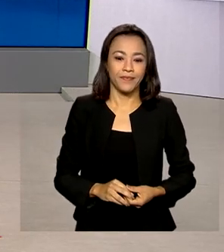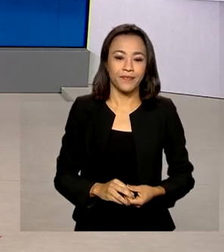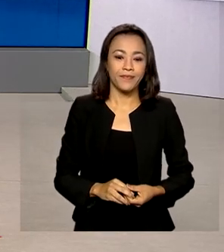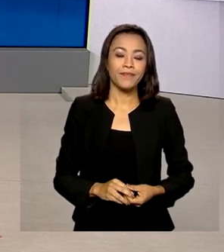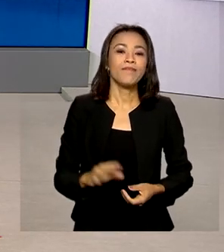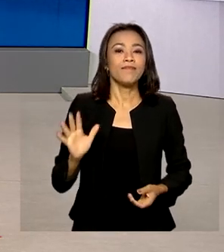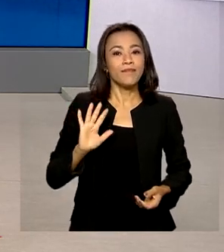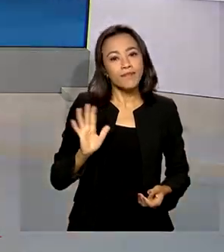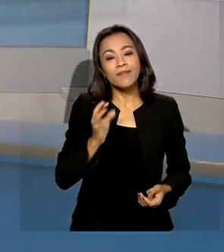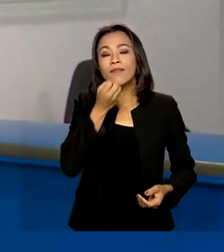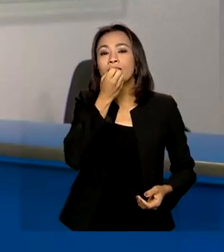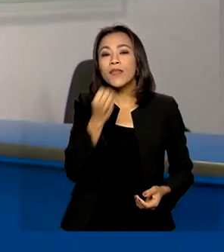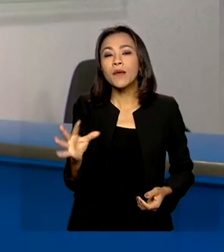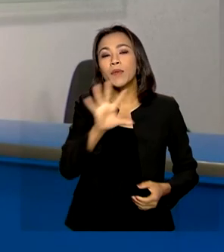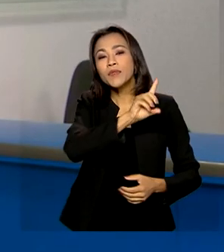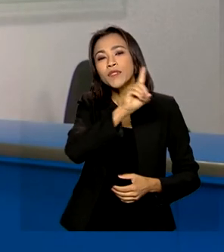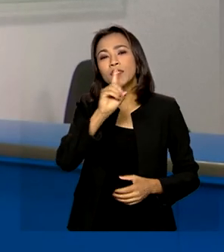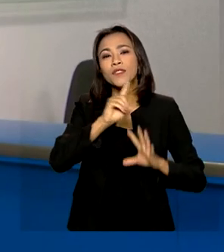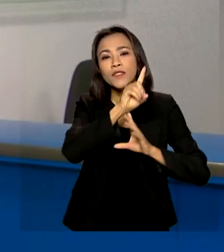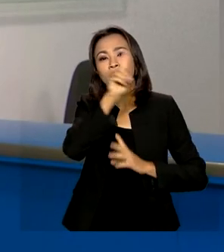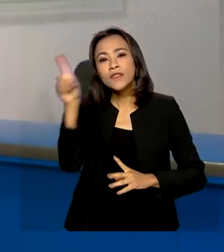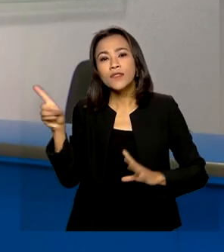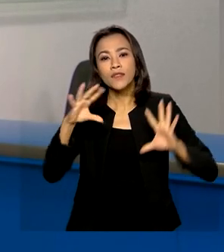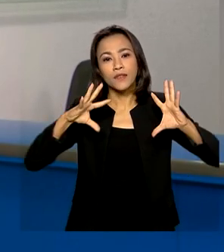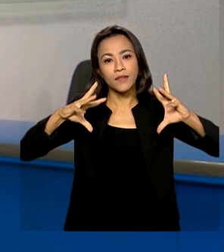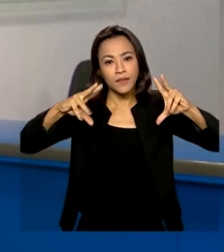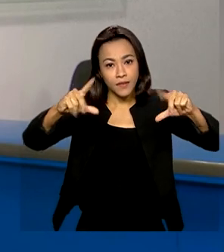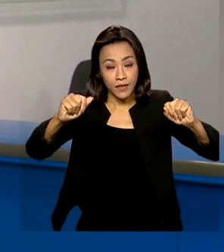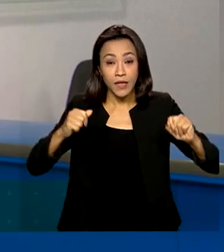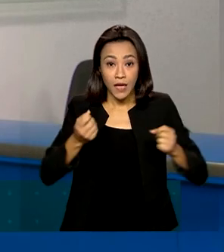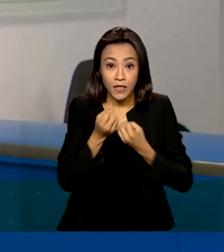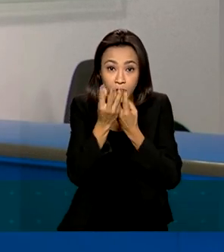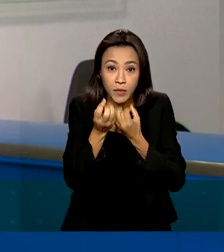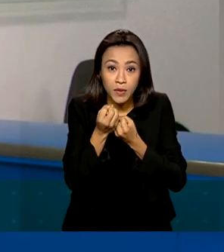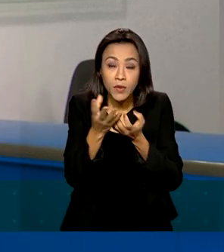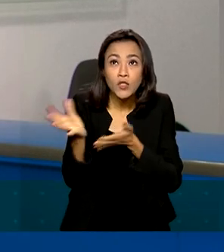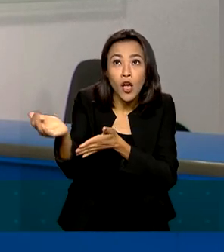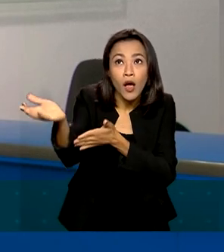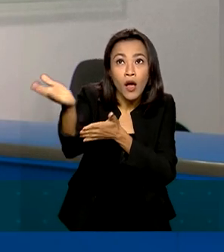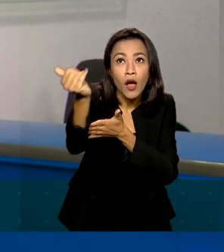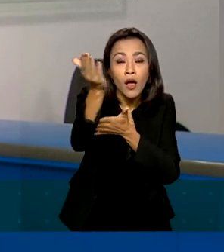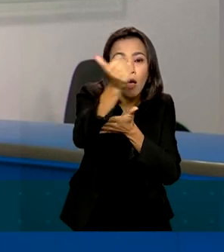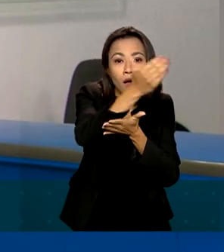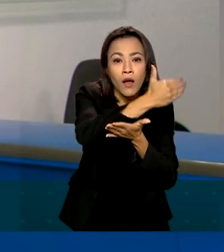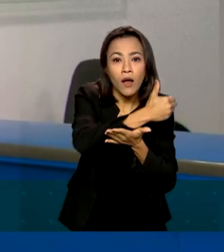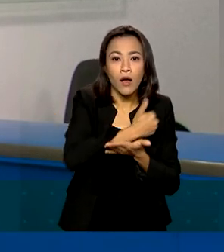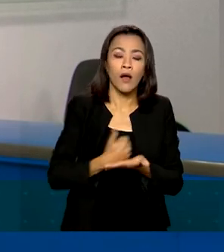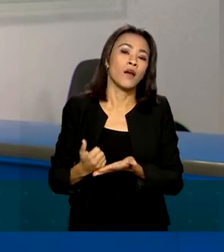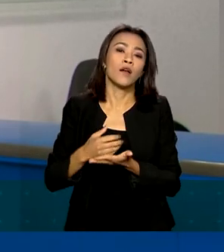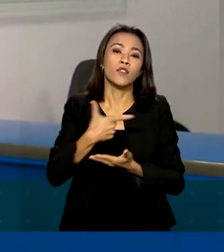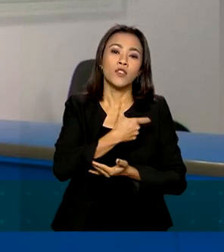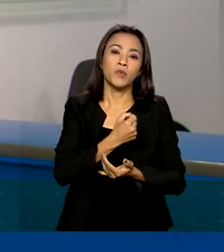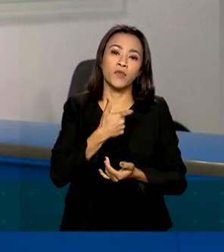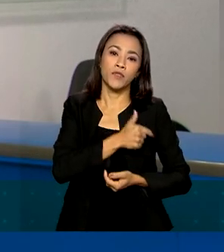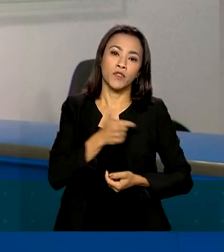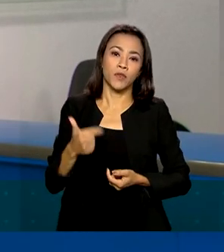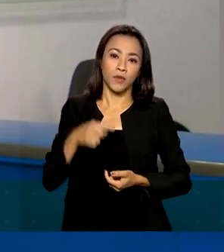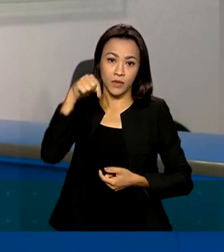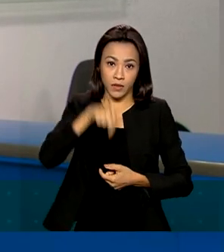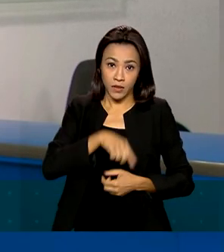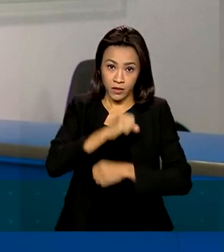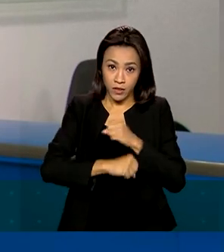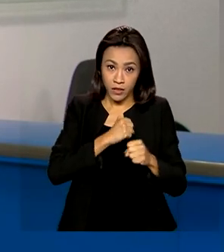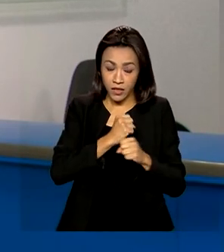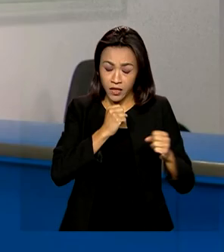Bom dia, Renata. Bom dia a todos. É isso mesmo, a coleta de dados do Censo 2022 começa hoje e vai até o início de